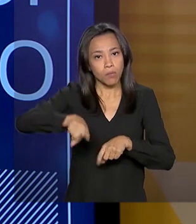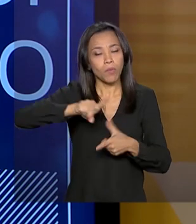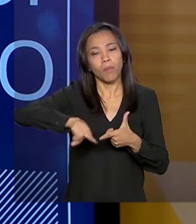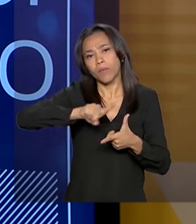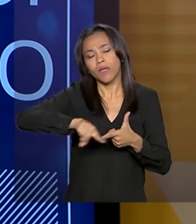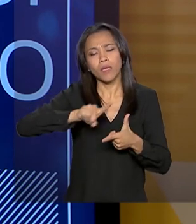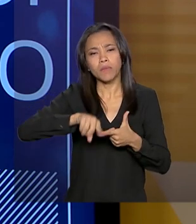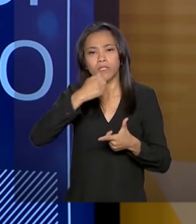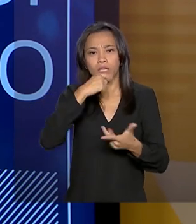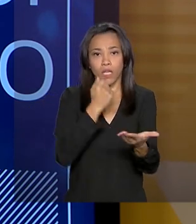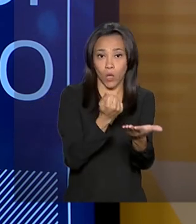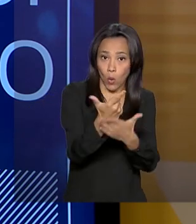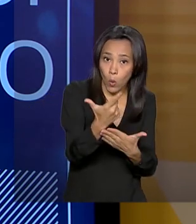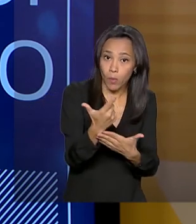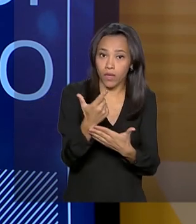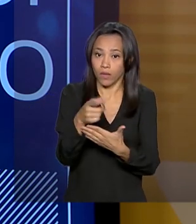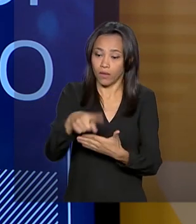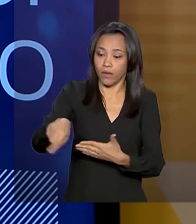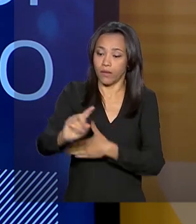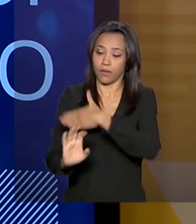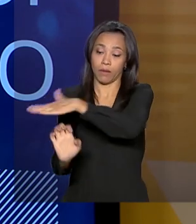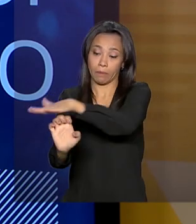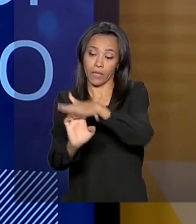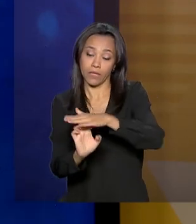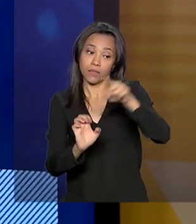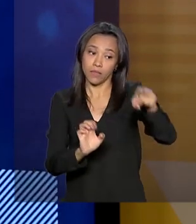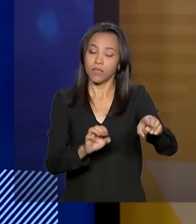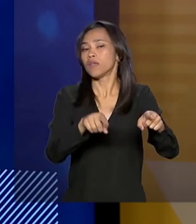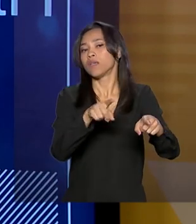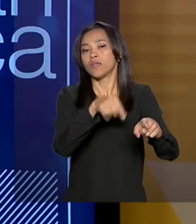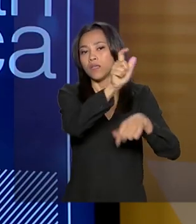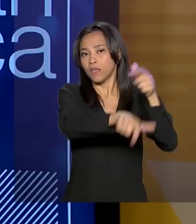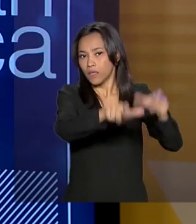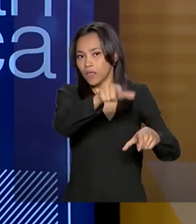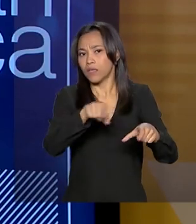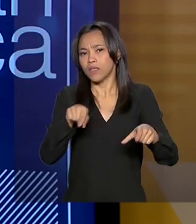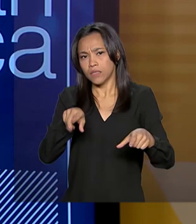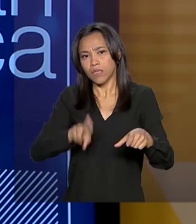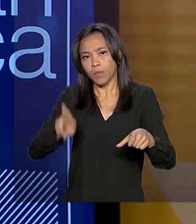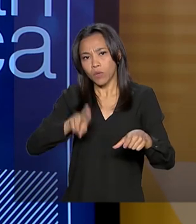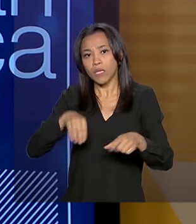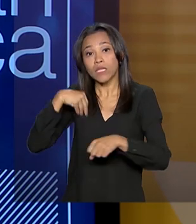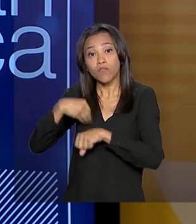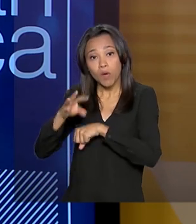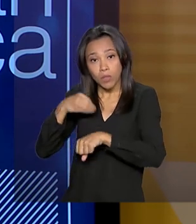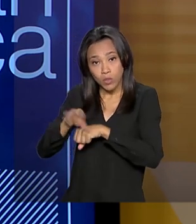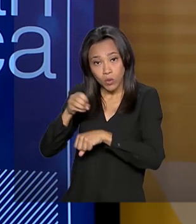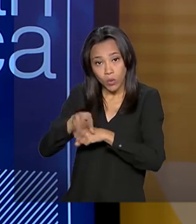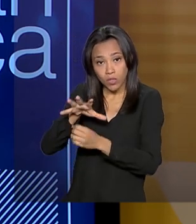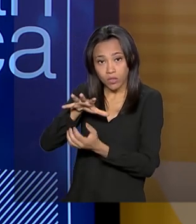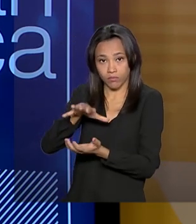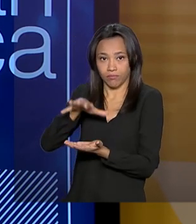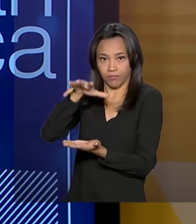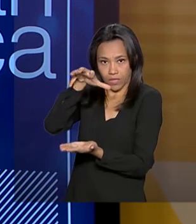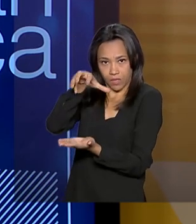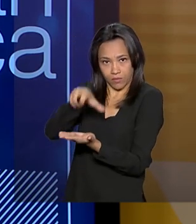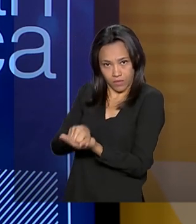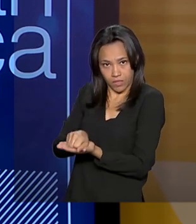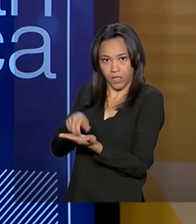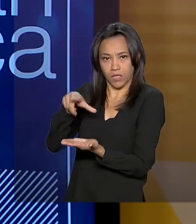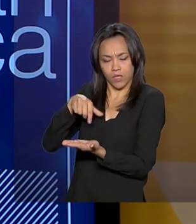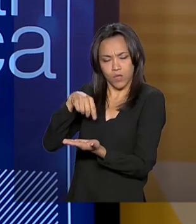de consumidores e empresas. E ela é utilizada de tempos em tempos, os bancos, instituições financeiras, utilizam a plataforma